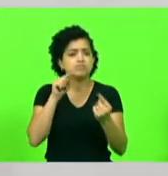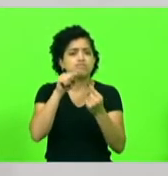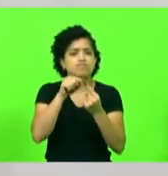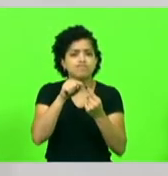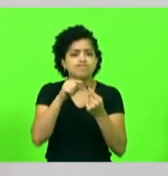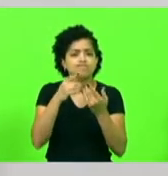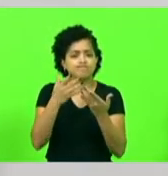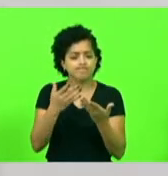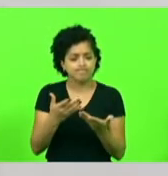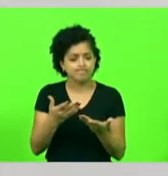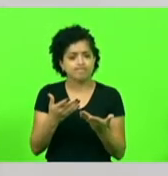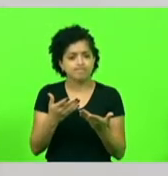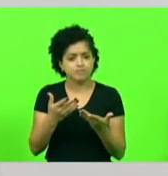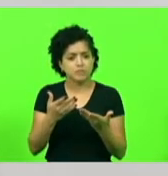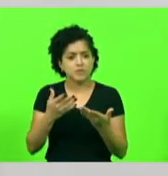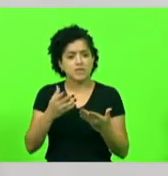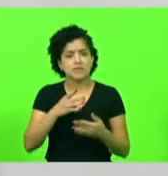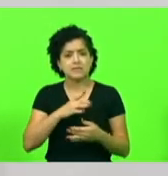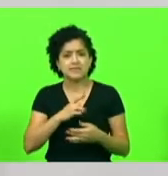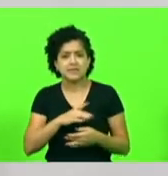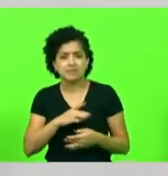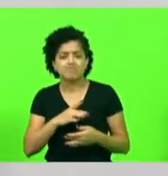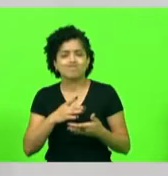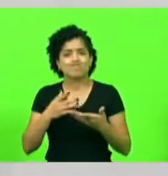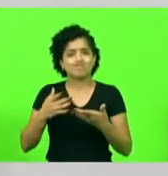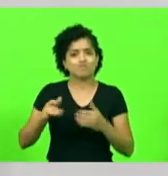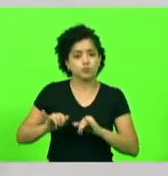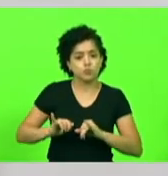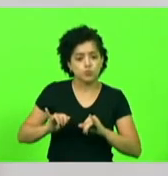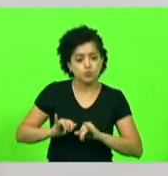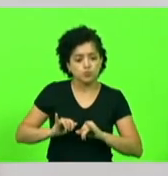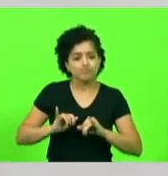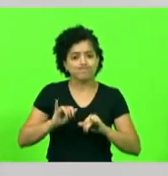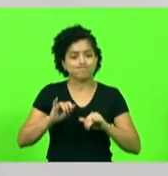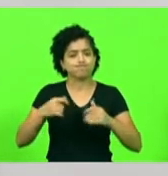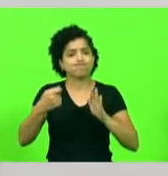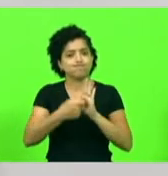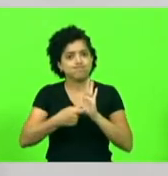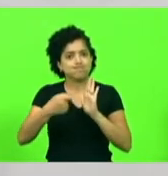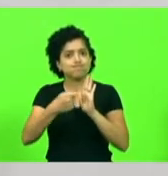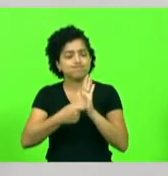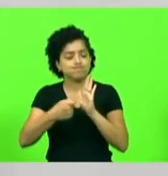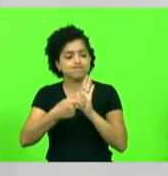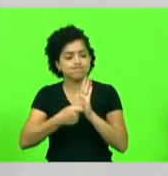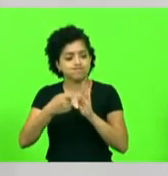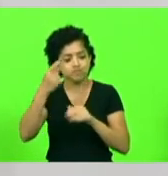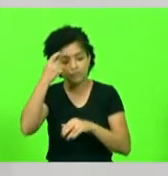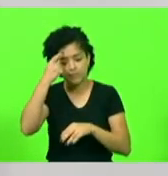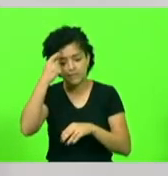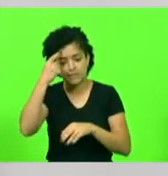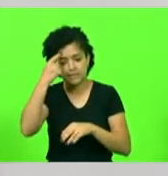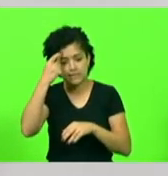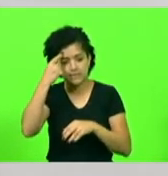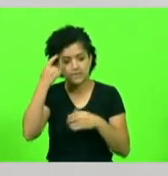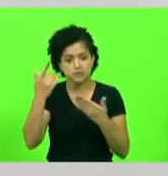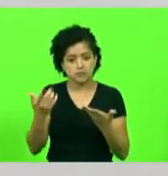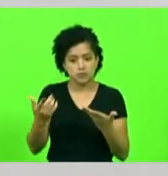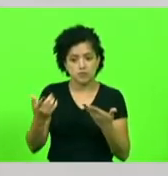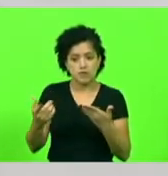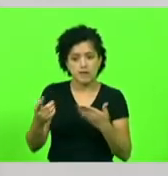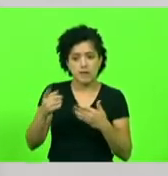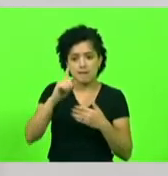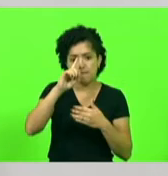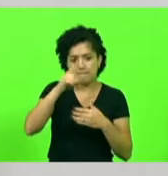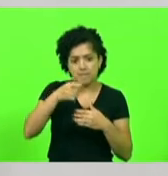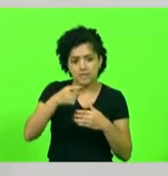dor fazer luta, da dor fazer conquista. Daquela dor, enquanto eu pensava, bah, mas eu, se o médico me manda eu comprar